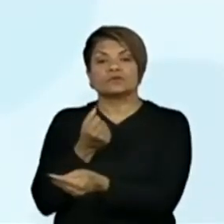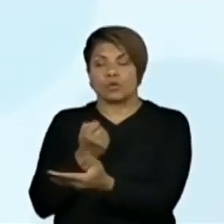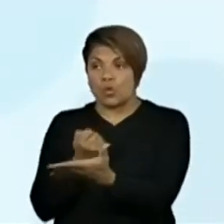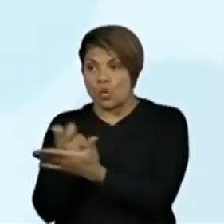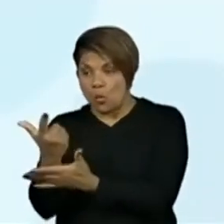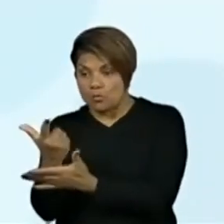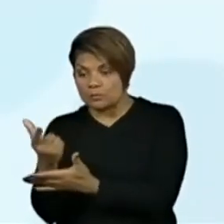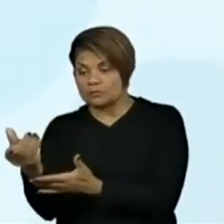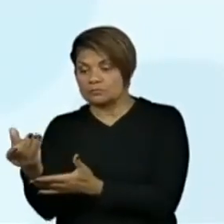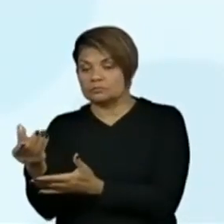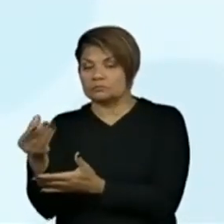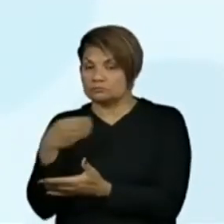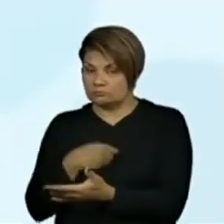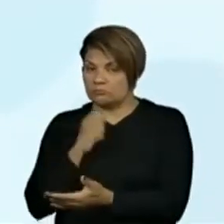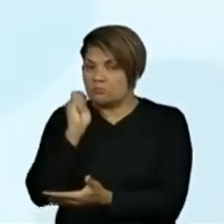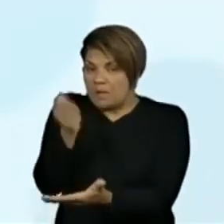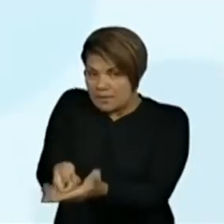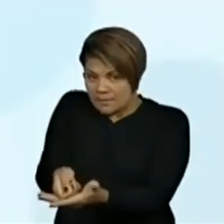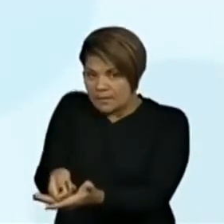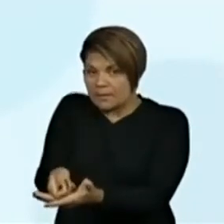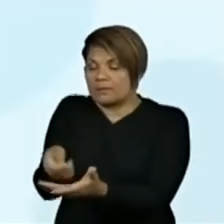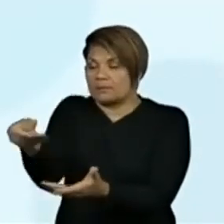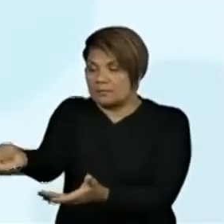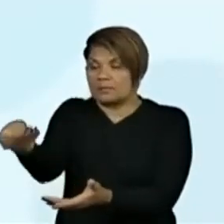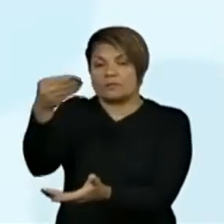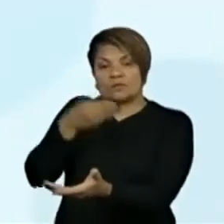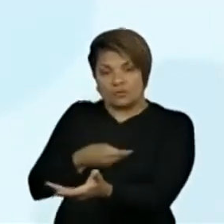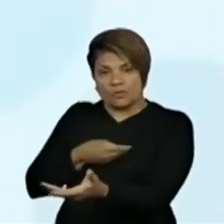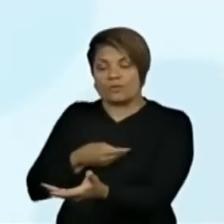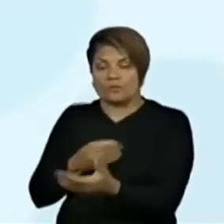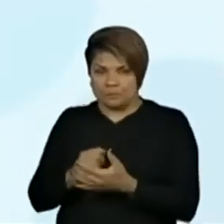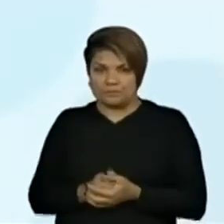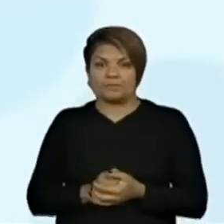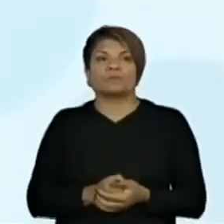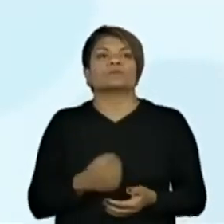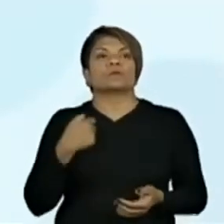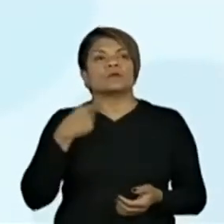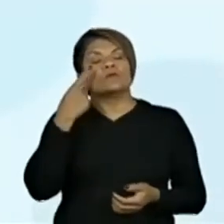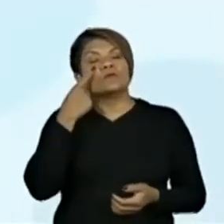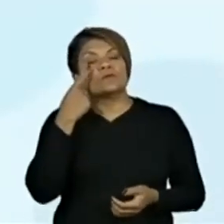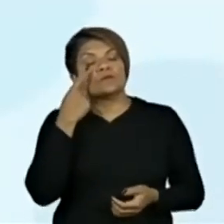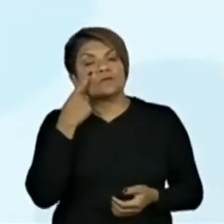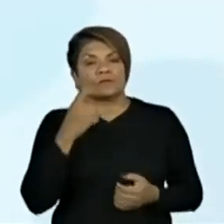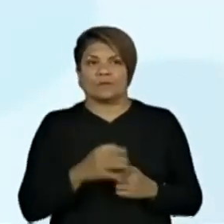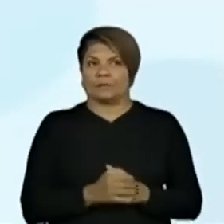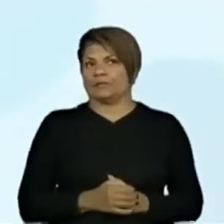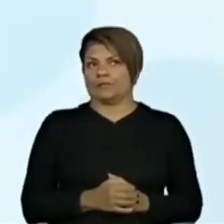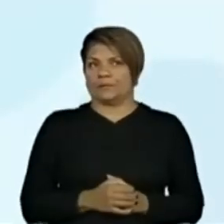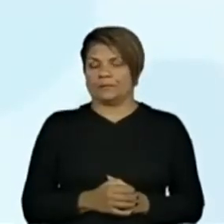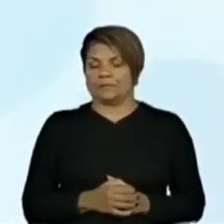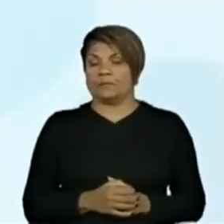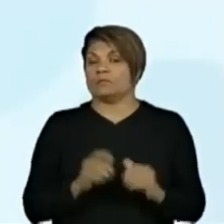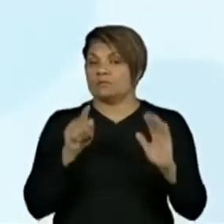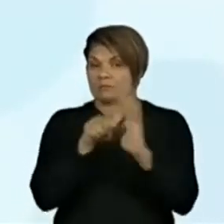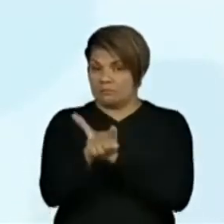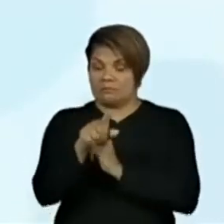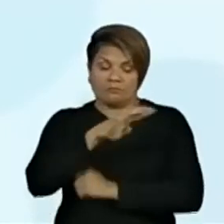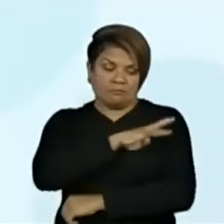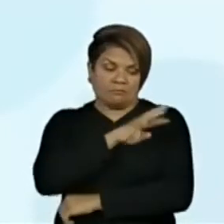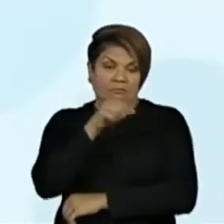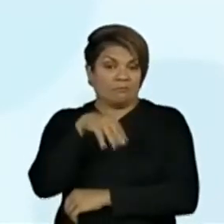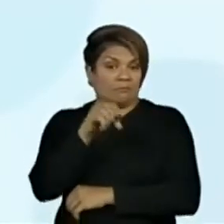Agora, de olho no nosso sistema monetário. Perguntinha para você do quarto ano.